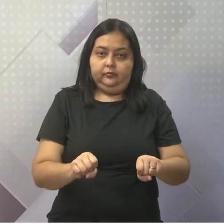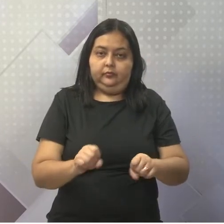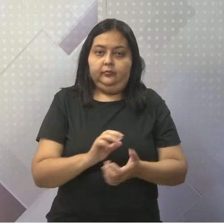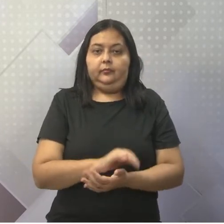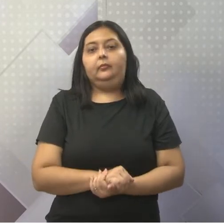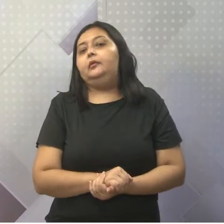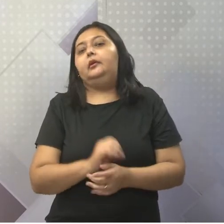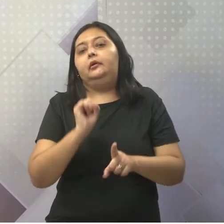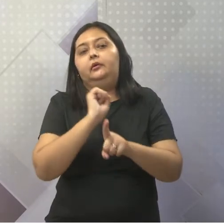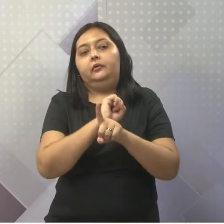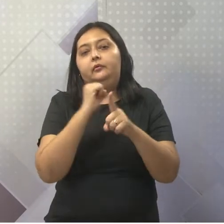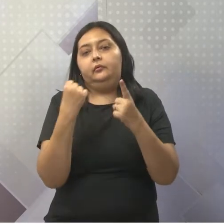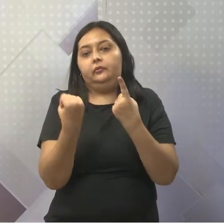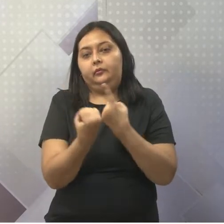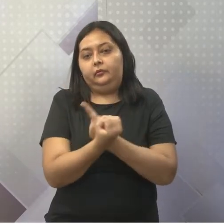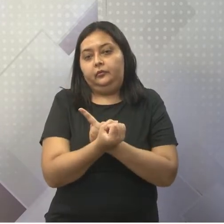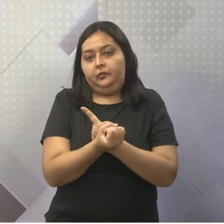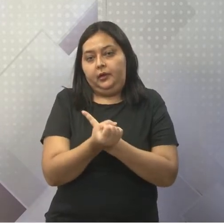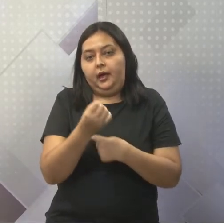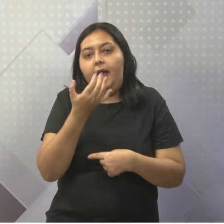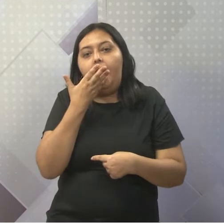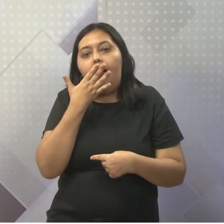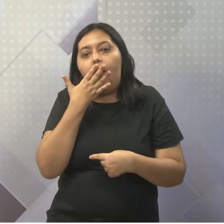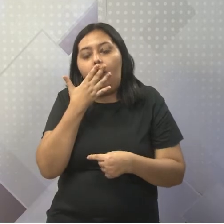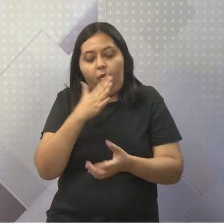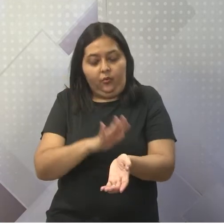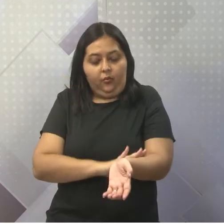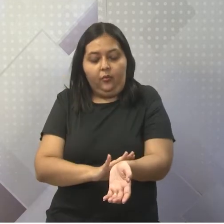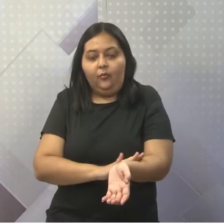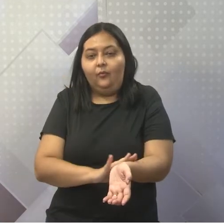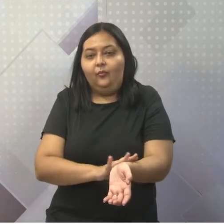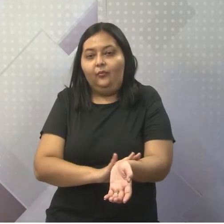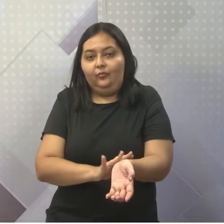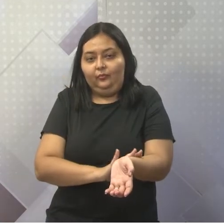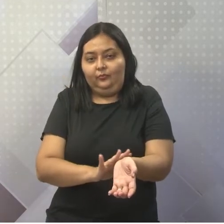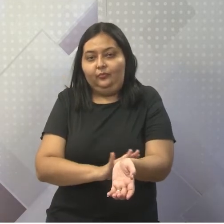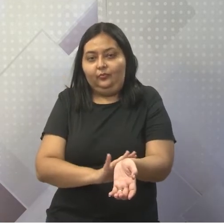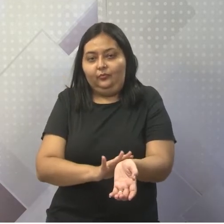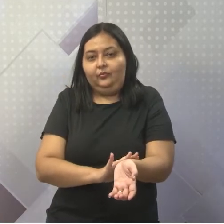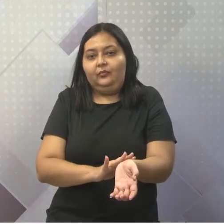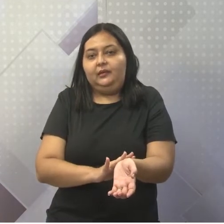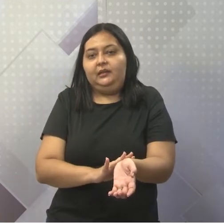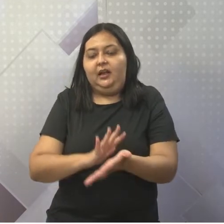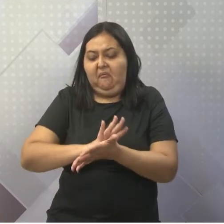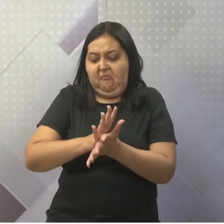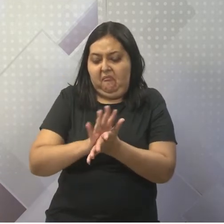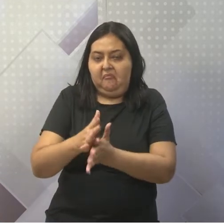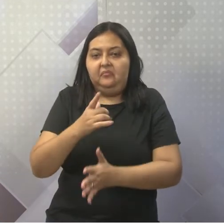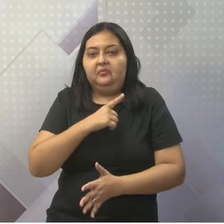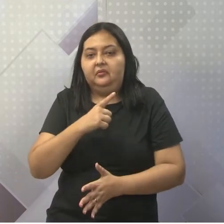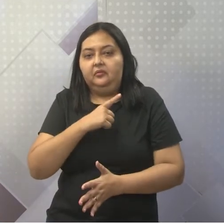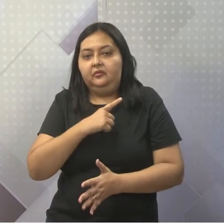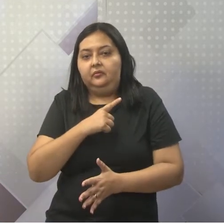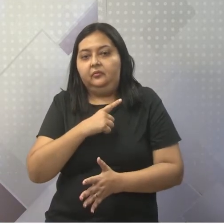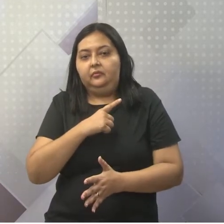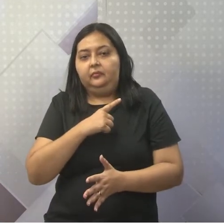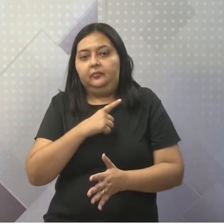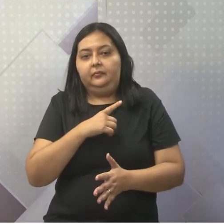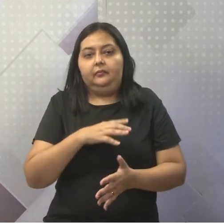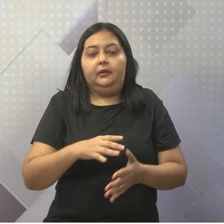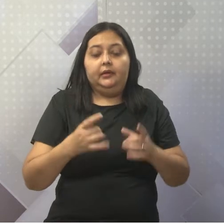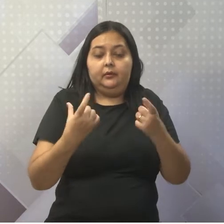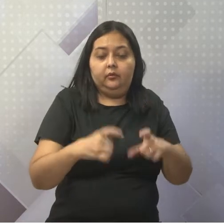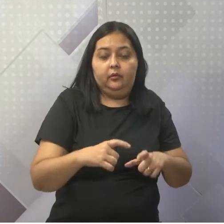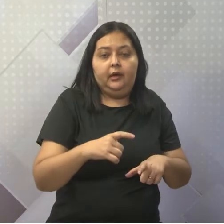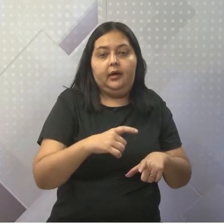racial em que se negava à população negra o acesso a espaços ocupados a outrora por brancos,